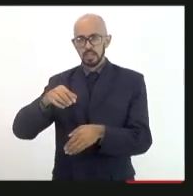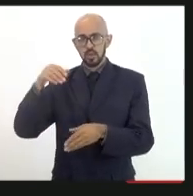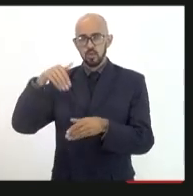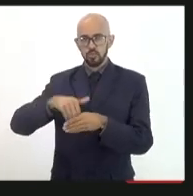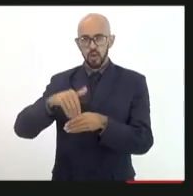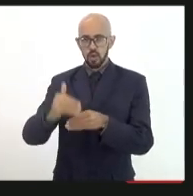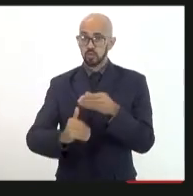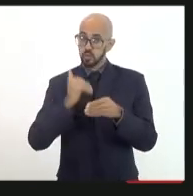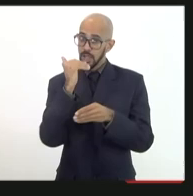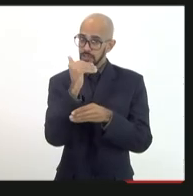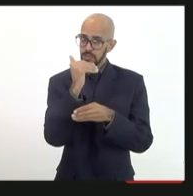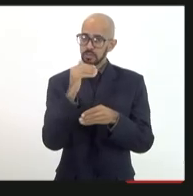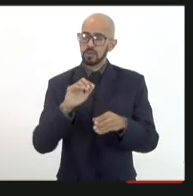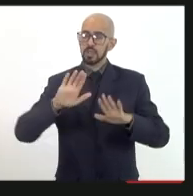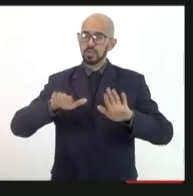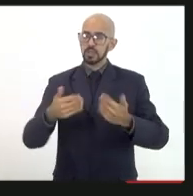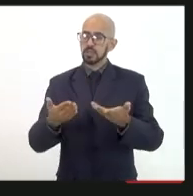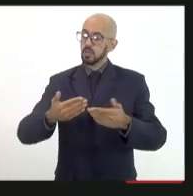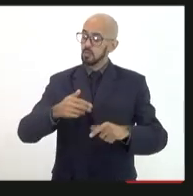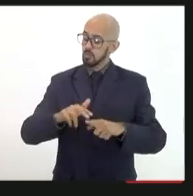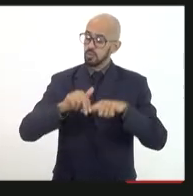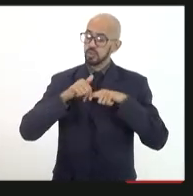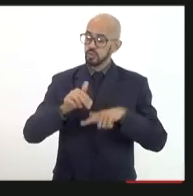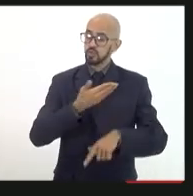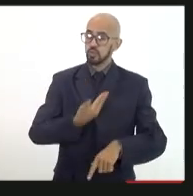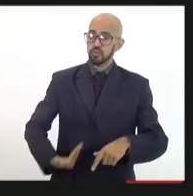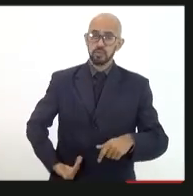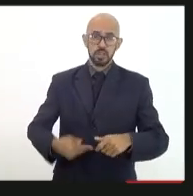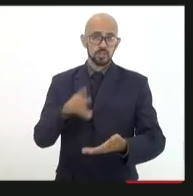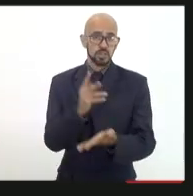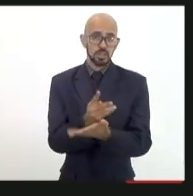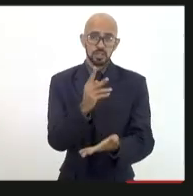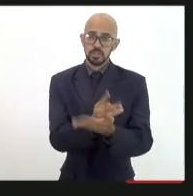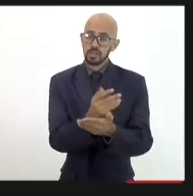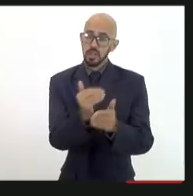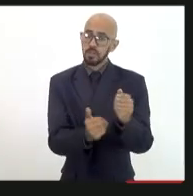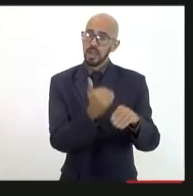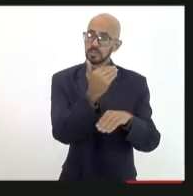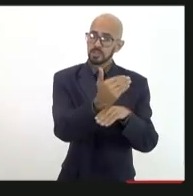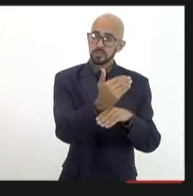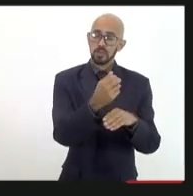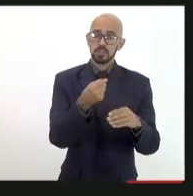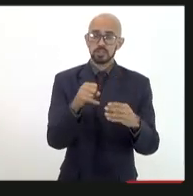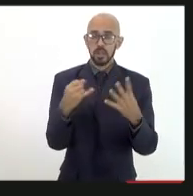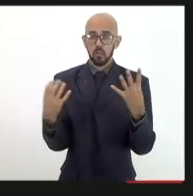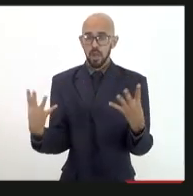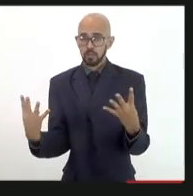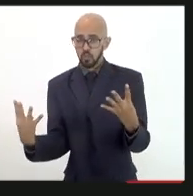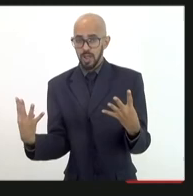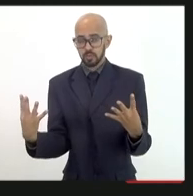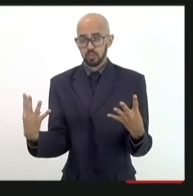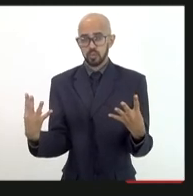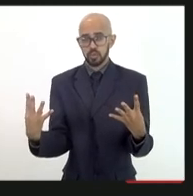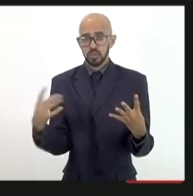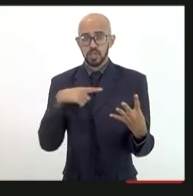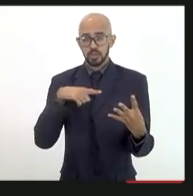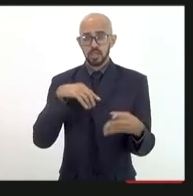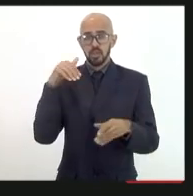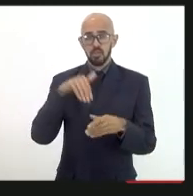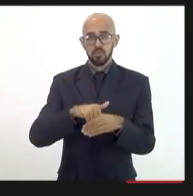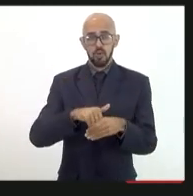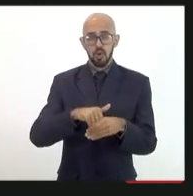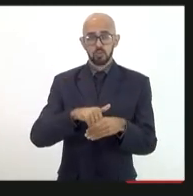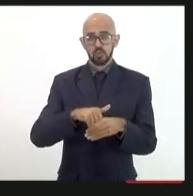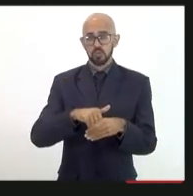posições do governo seriam sempre majoritárias porque se a composição é 4 e 4 e ele tem o voto de desempate